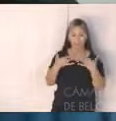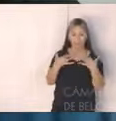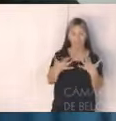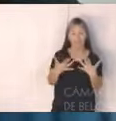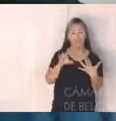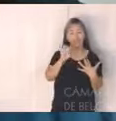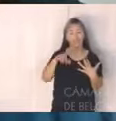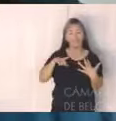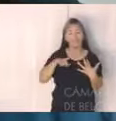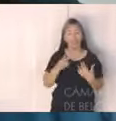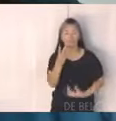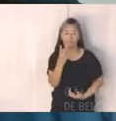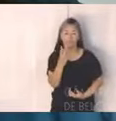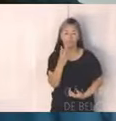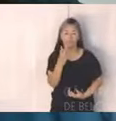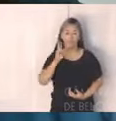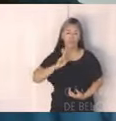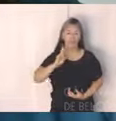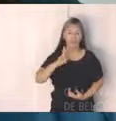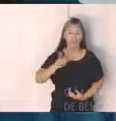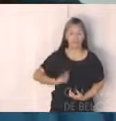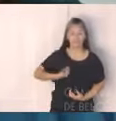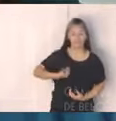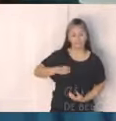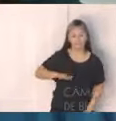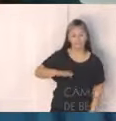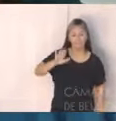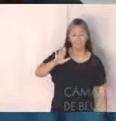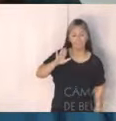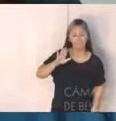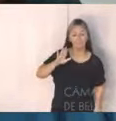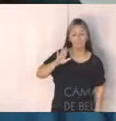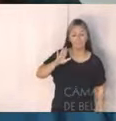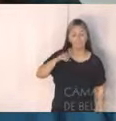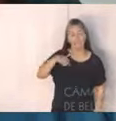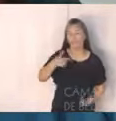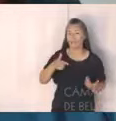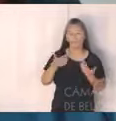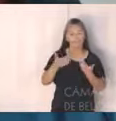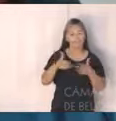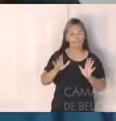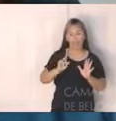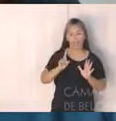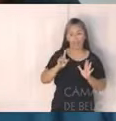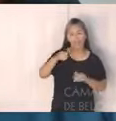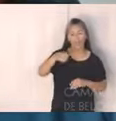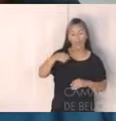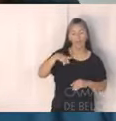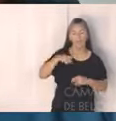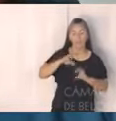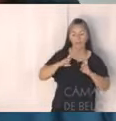somente o vereador Bruno Miranda, Miranda, minha titulada a essa comissão, e informe que desde que será aberta a nona reunião extraordinária da